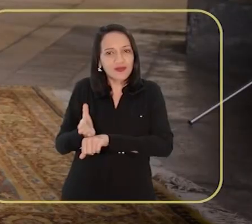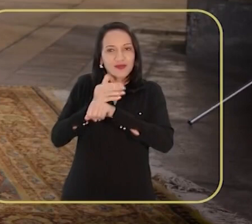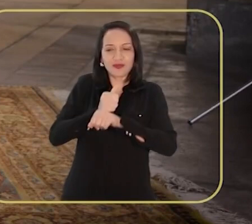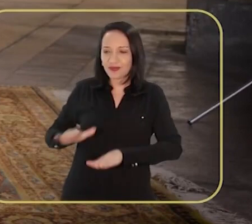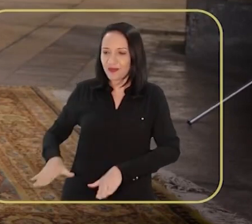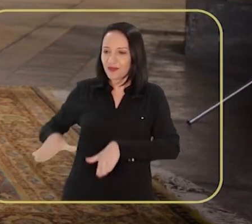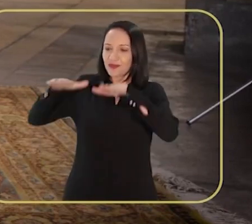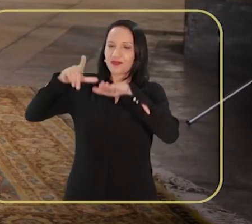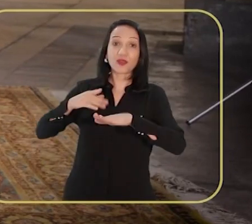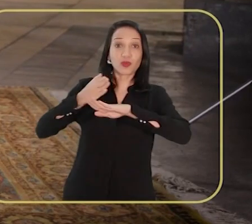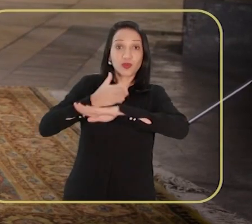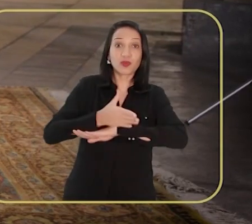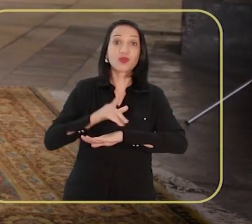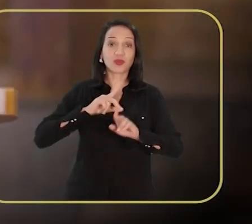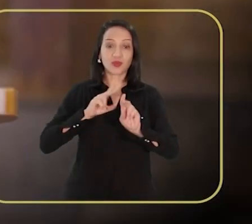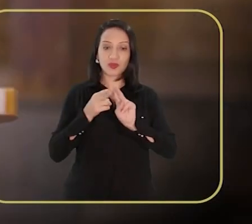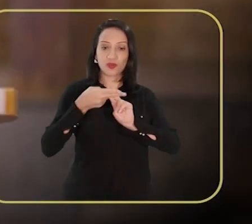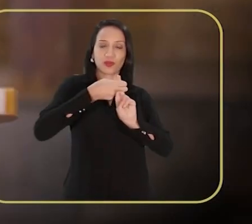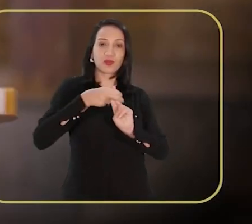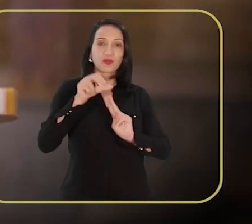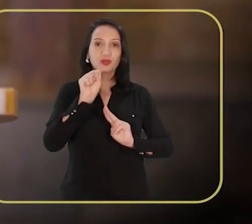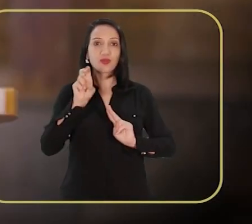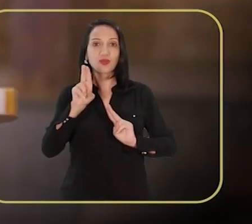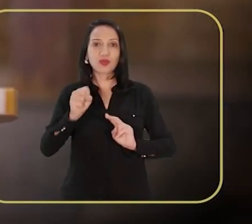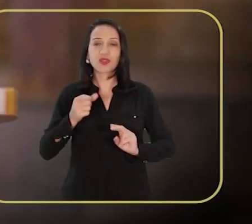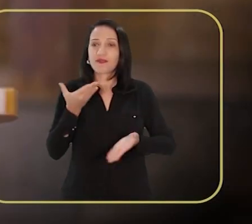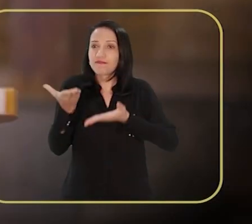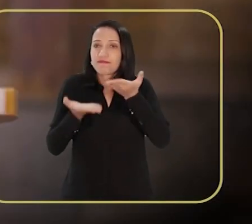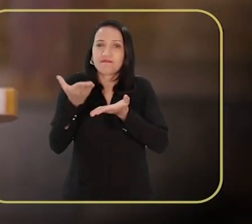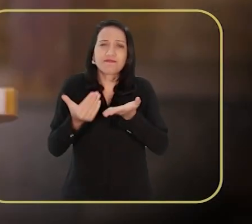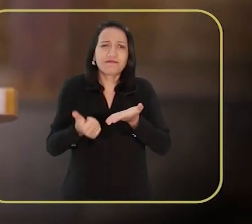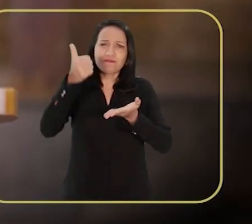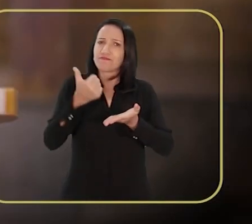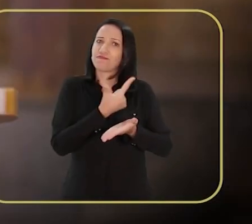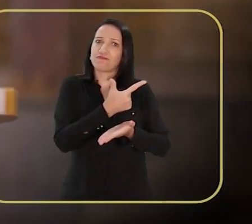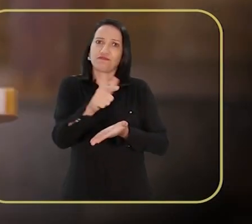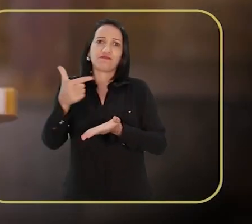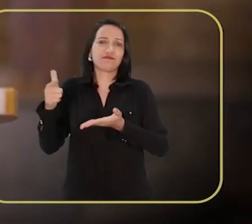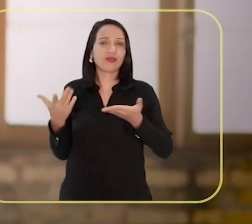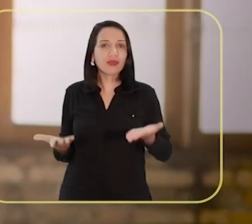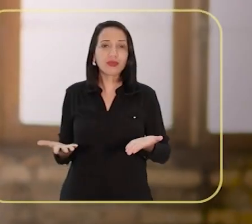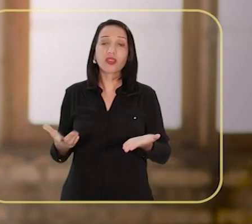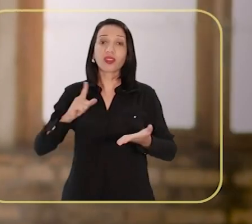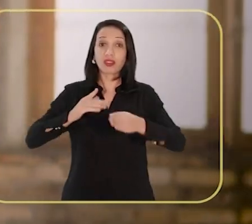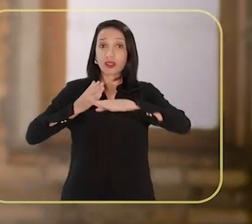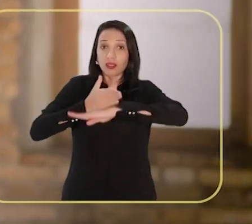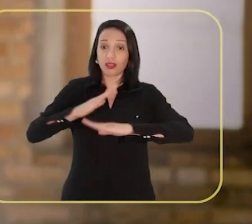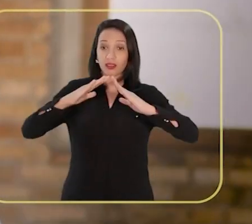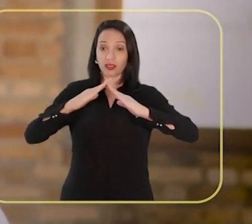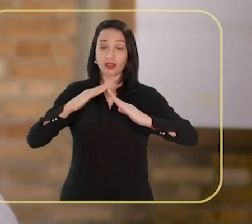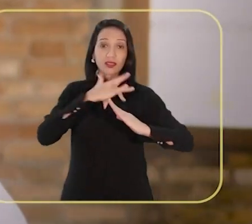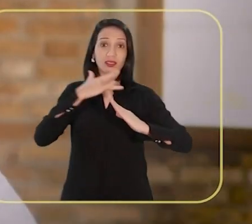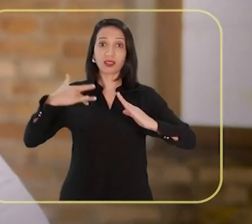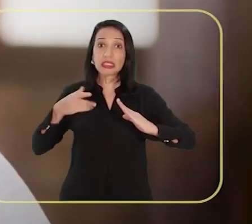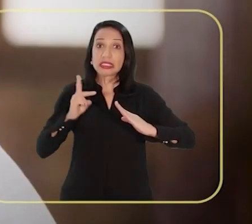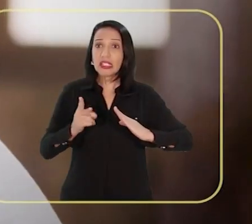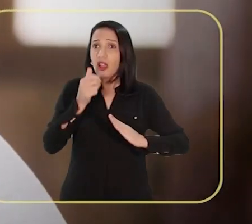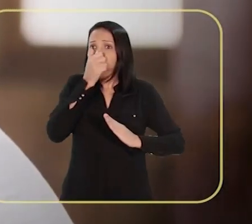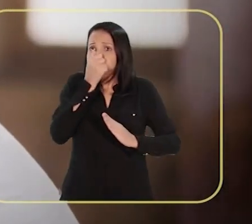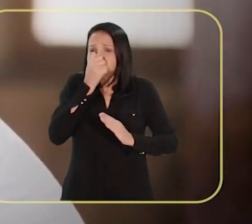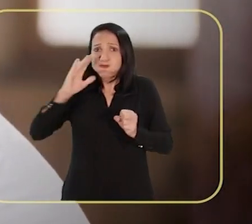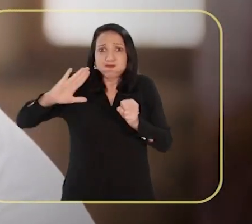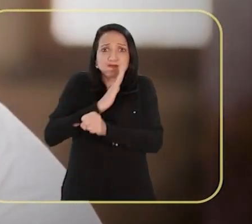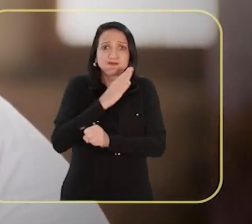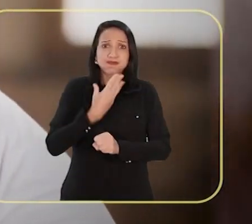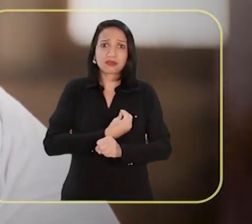cedo. Já fui parar no SUS, não tive um tratamento dos melhores assim. Você vai nos postos, saúde sempre estão